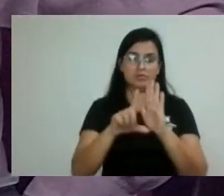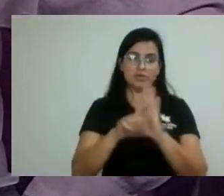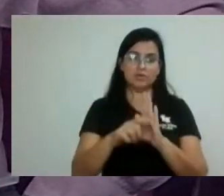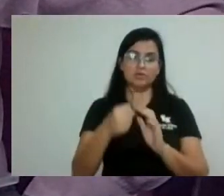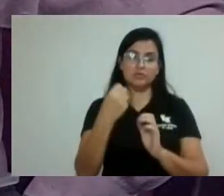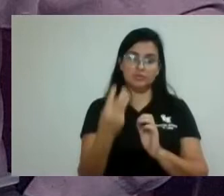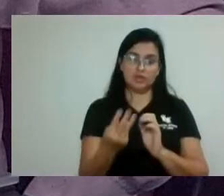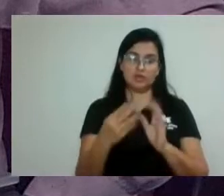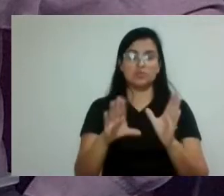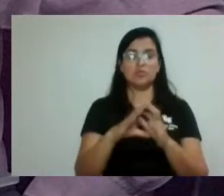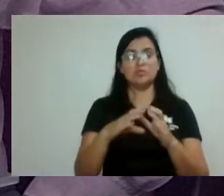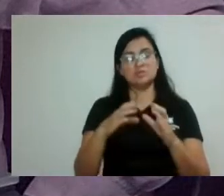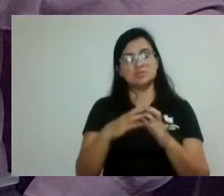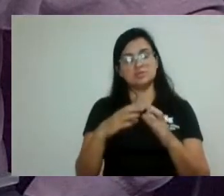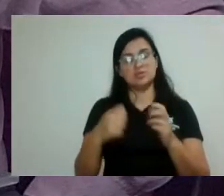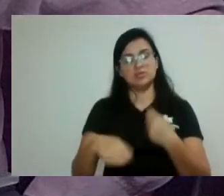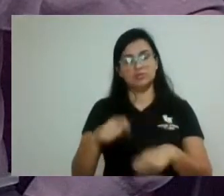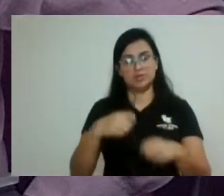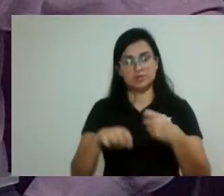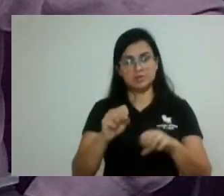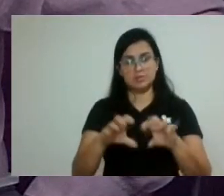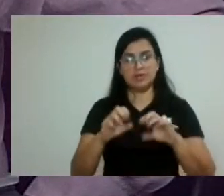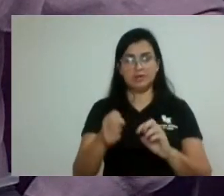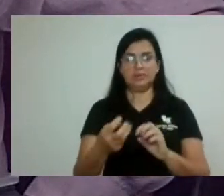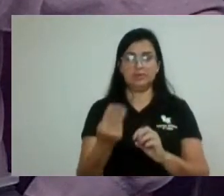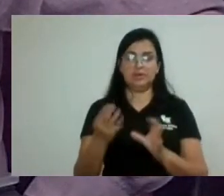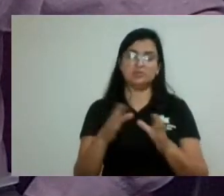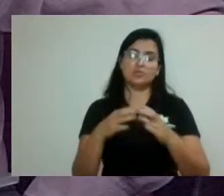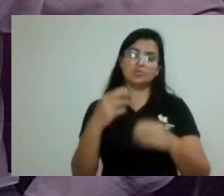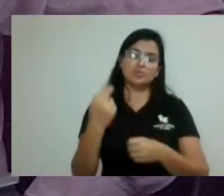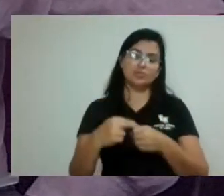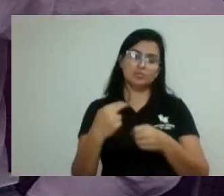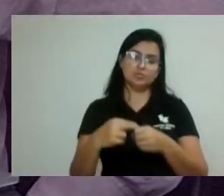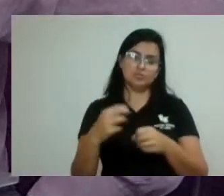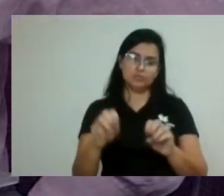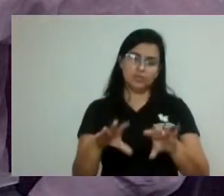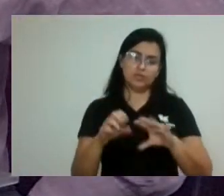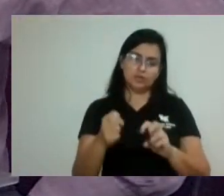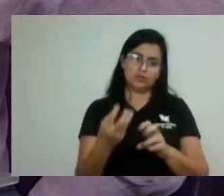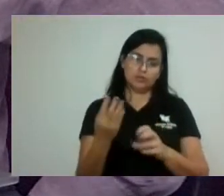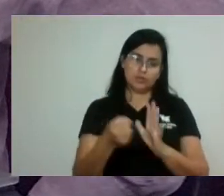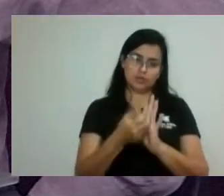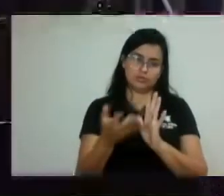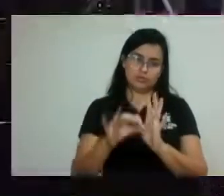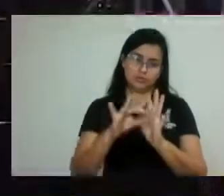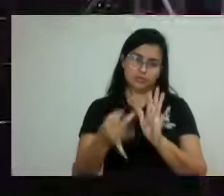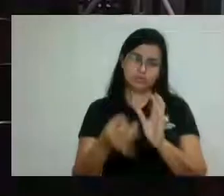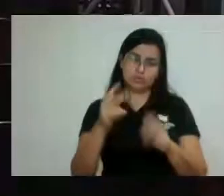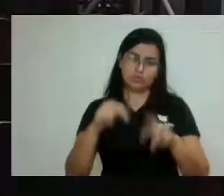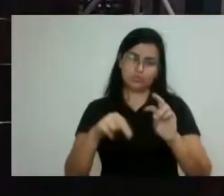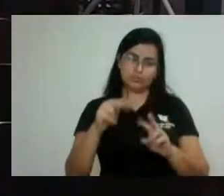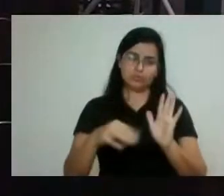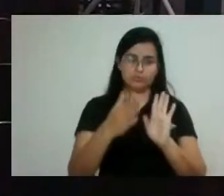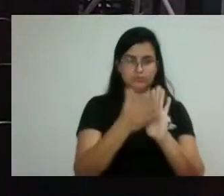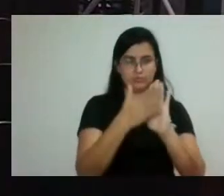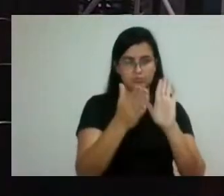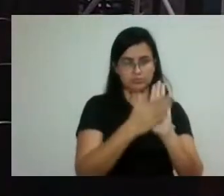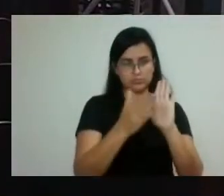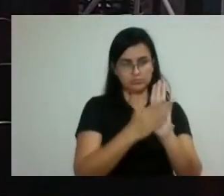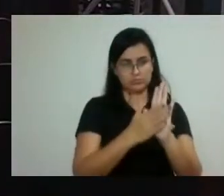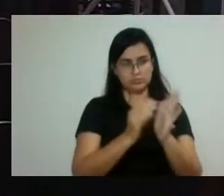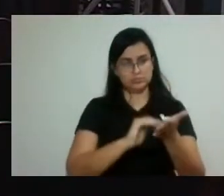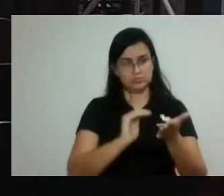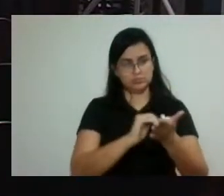plenário 3, comissão de urbanismo, em plenário 3, coro, maria, símbolo, assinaturação, leitura dos pareceres, seu secretário.